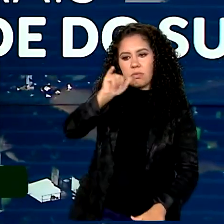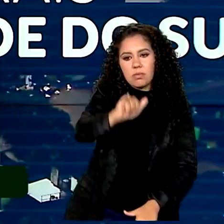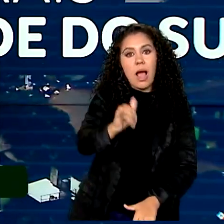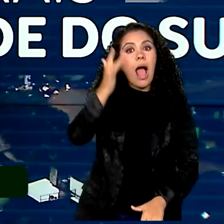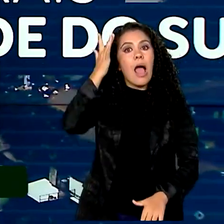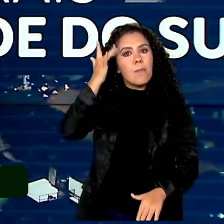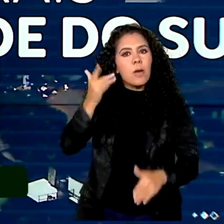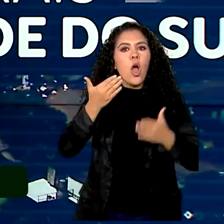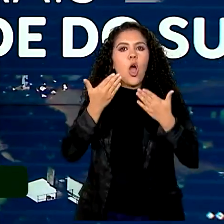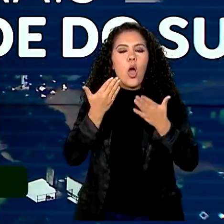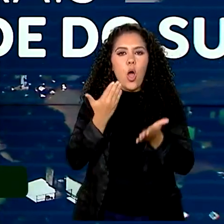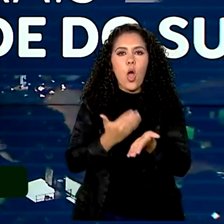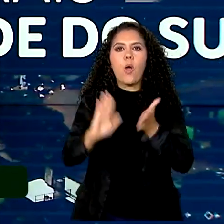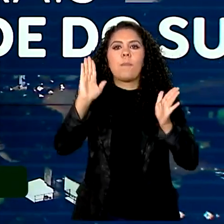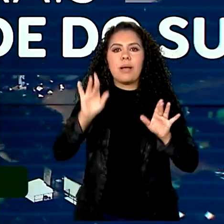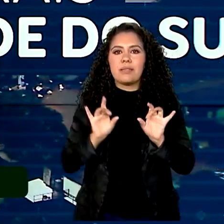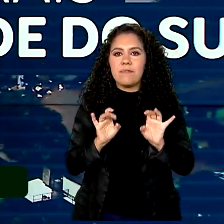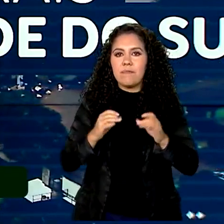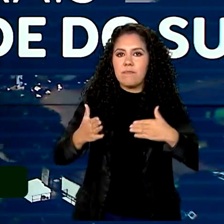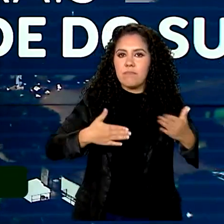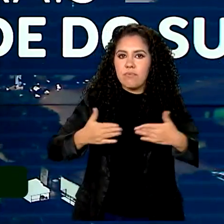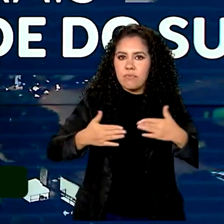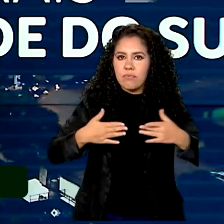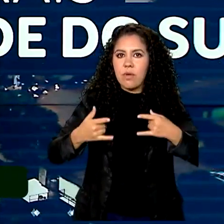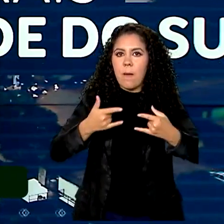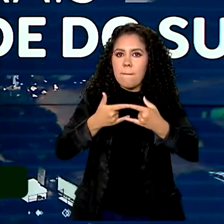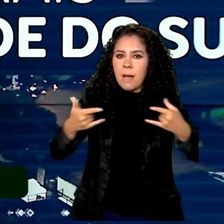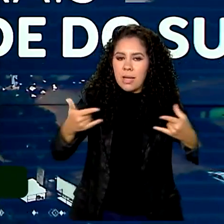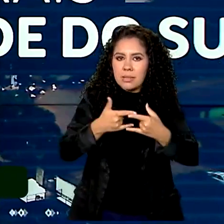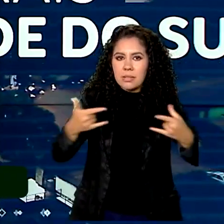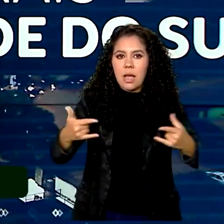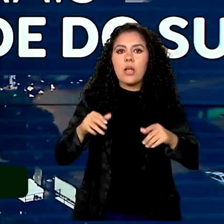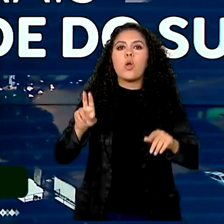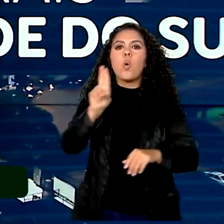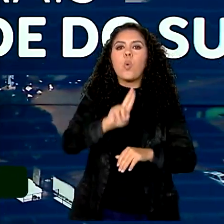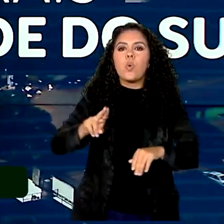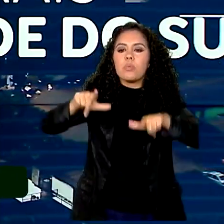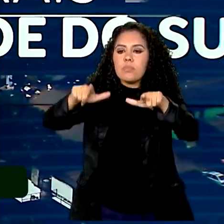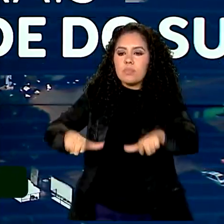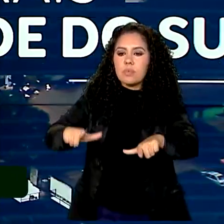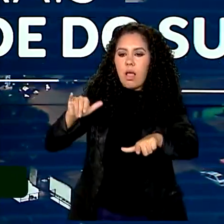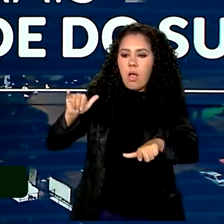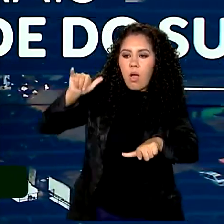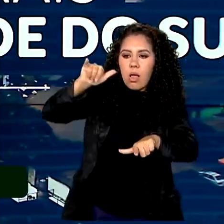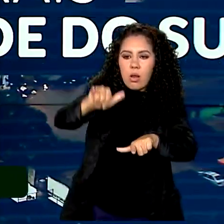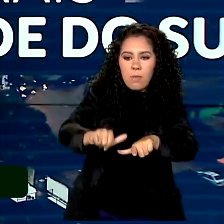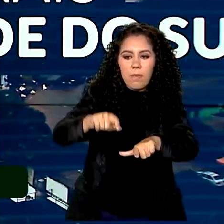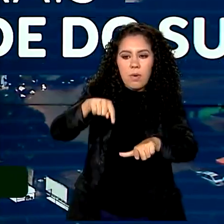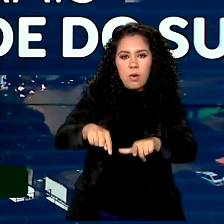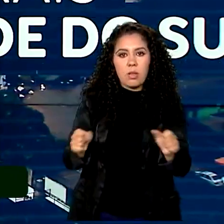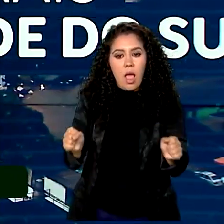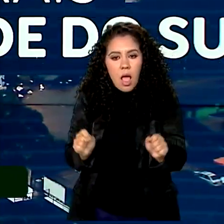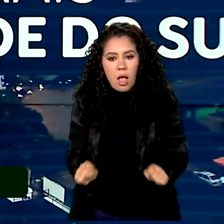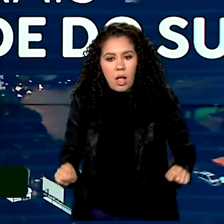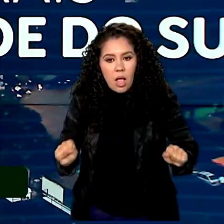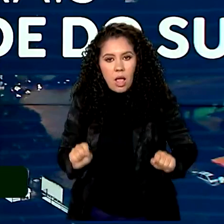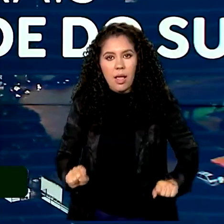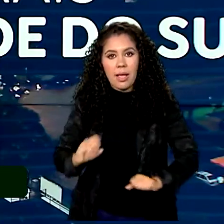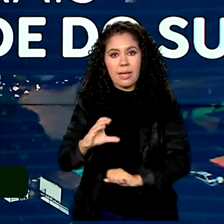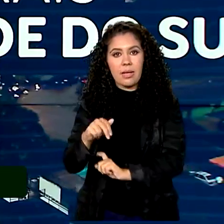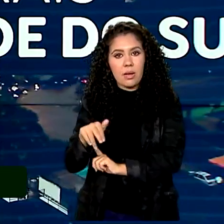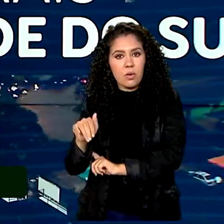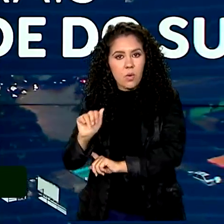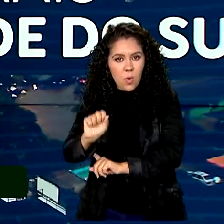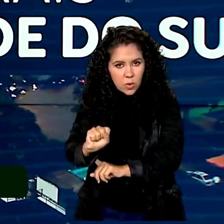amanhã usando a base aérea de Canoas, no Rio Grande do Sul, como um aeroporto comercial. O ministro extraordinário de apoio à